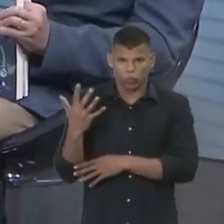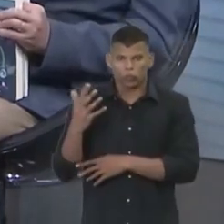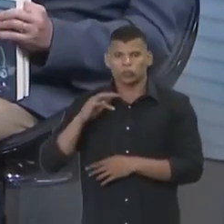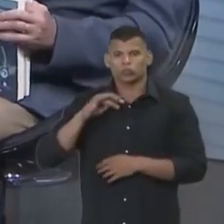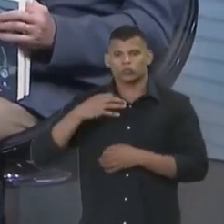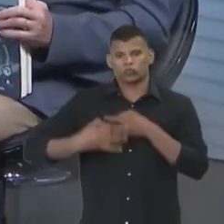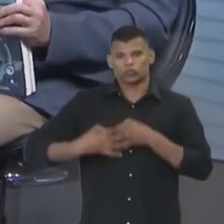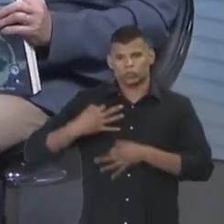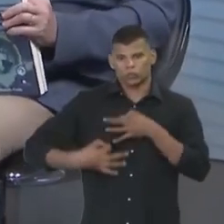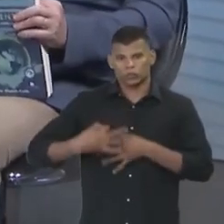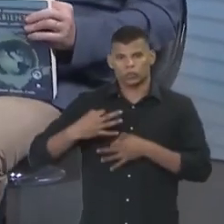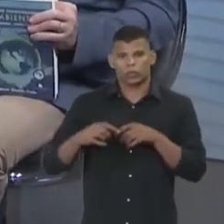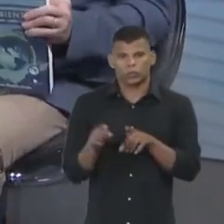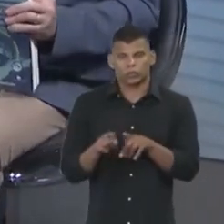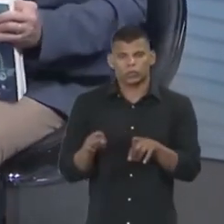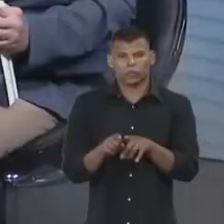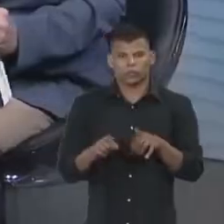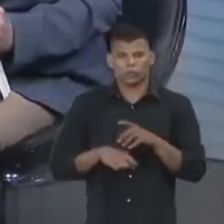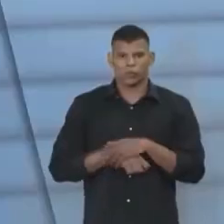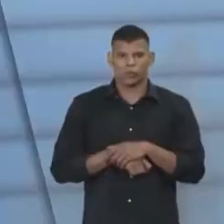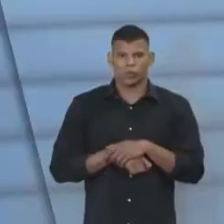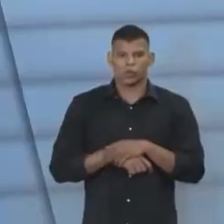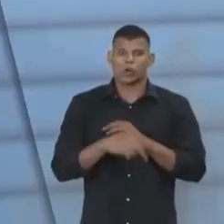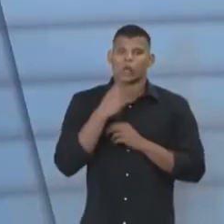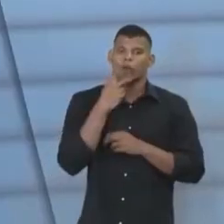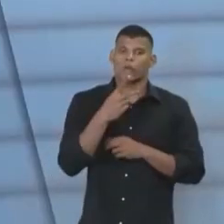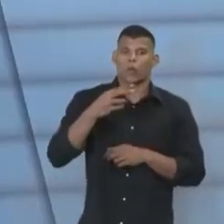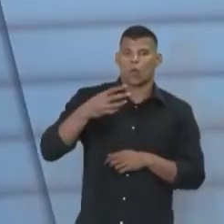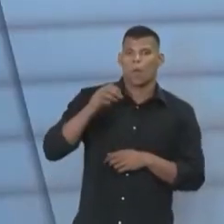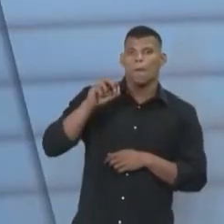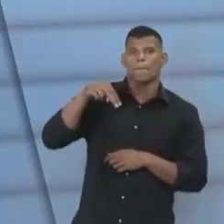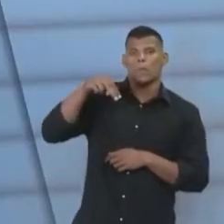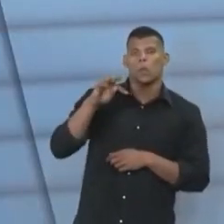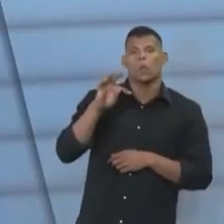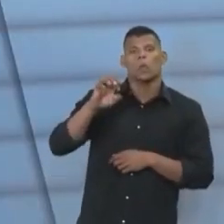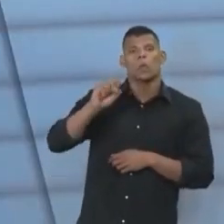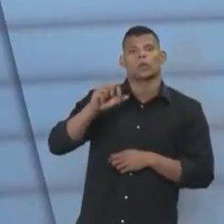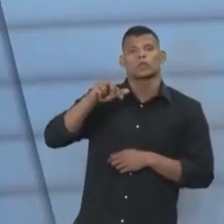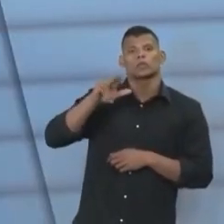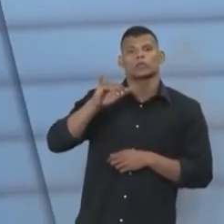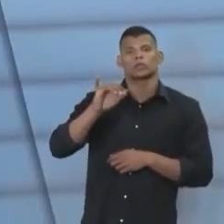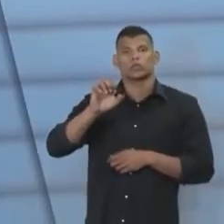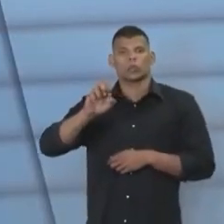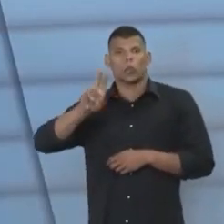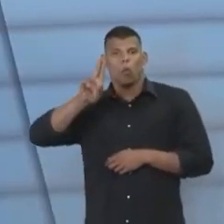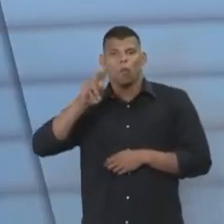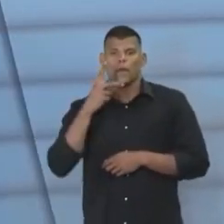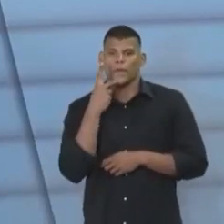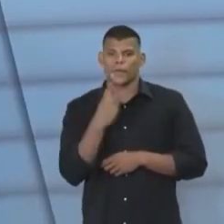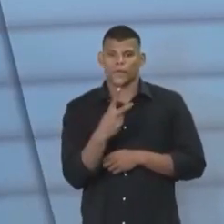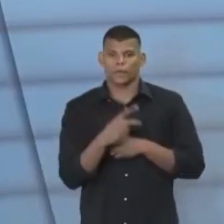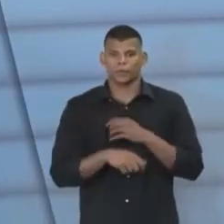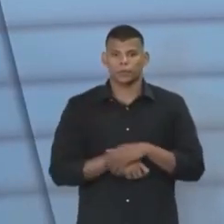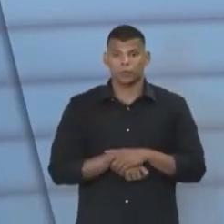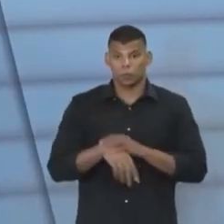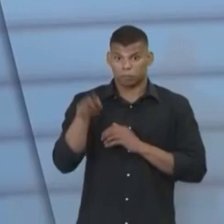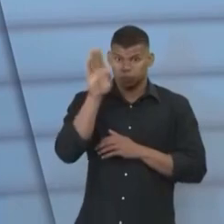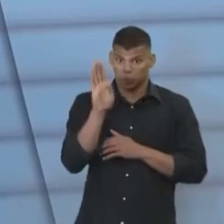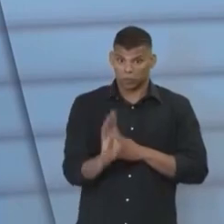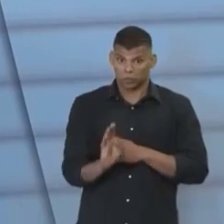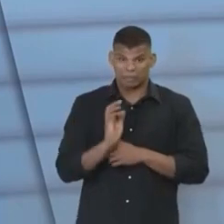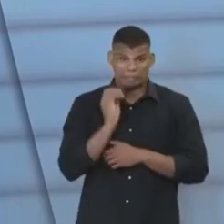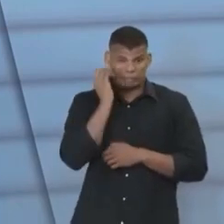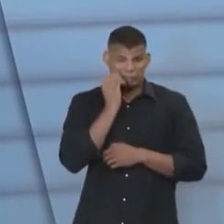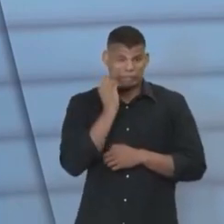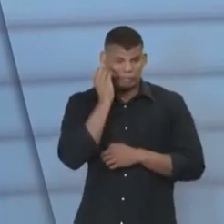seja sensível. Como disse Montesquieu, harmônicos e independentes, Pronto. Que o Brasil está vivendo uma experiência meio